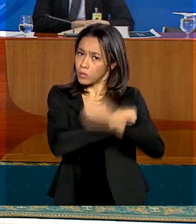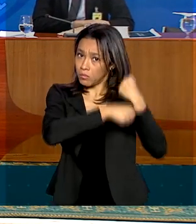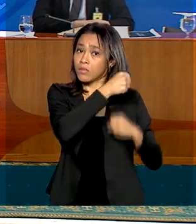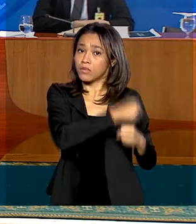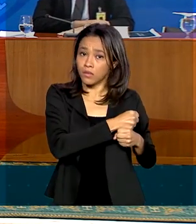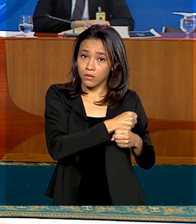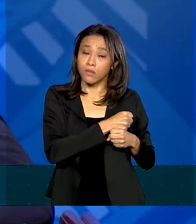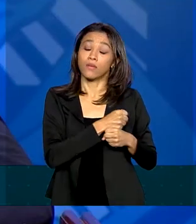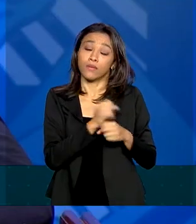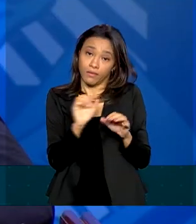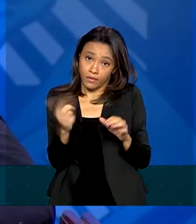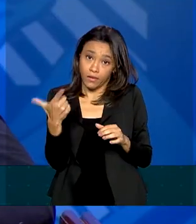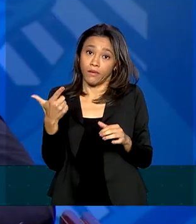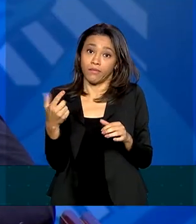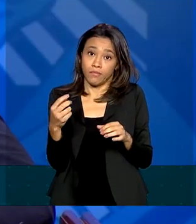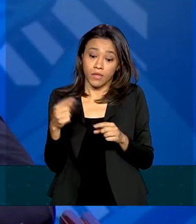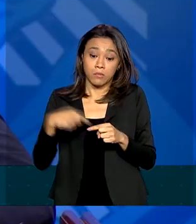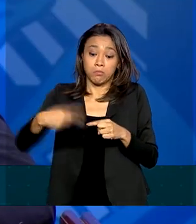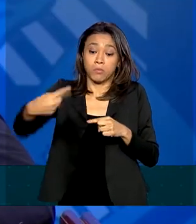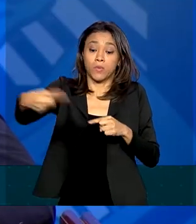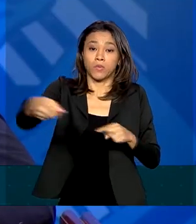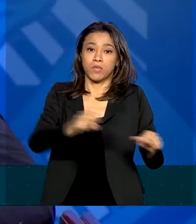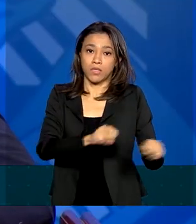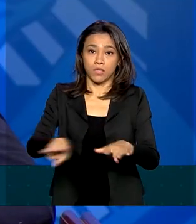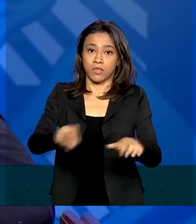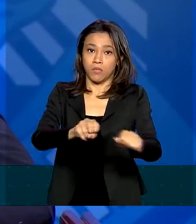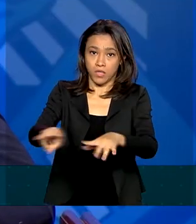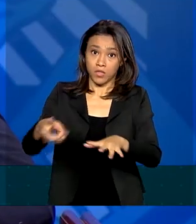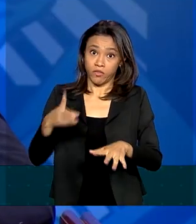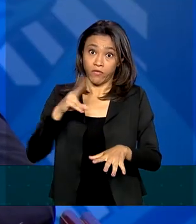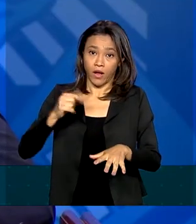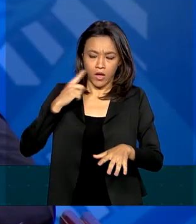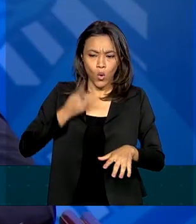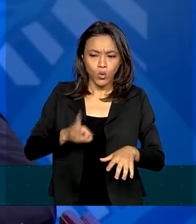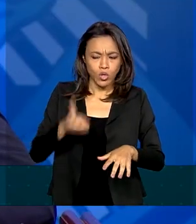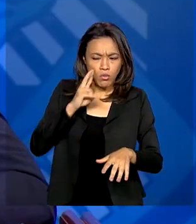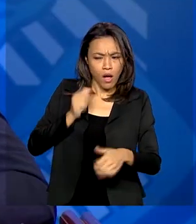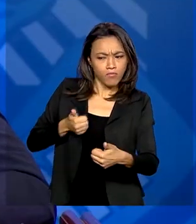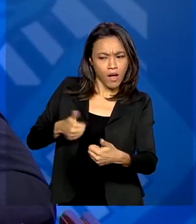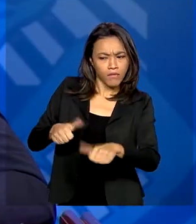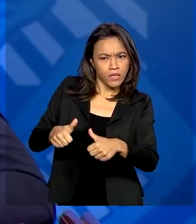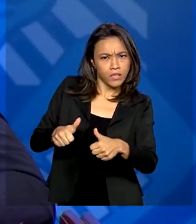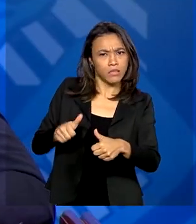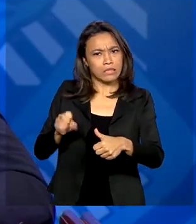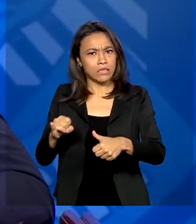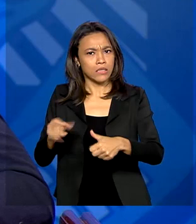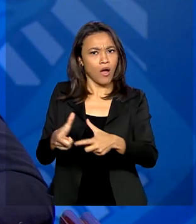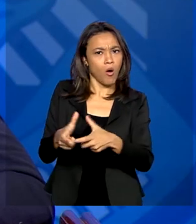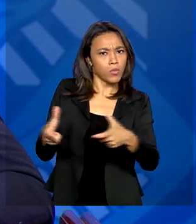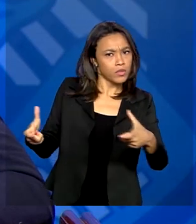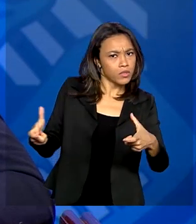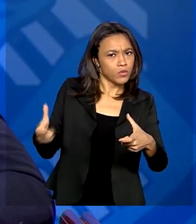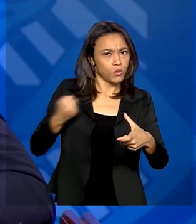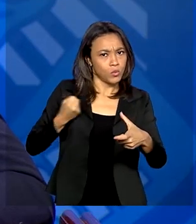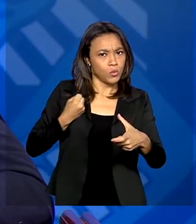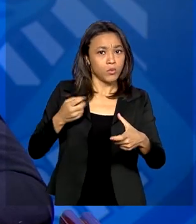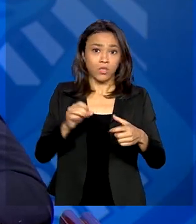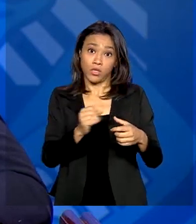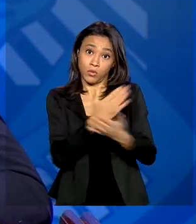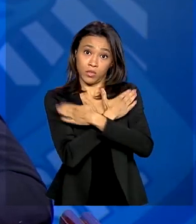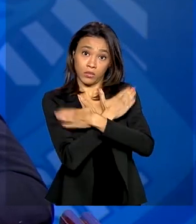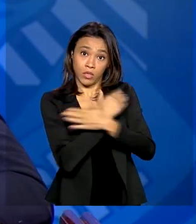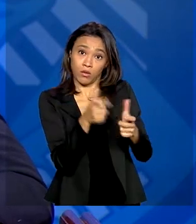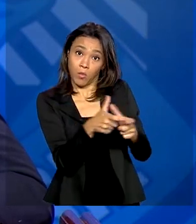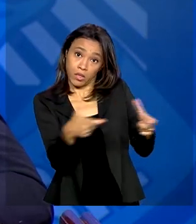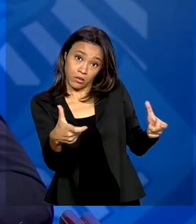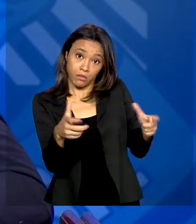Obviamente, nas próximas semanas, a gente vai detectar e continuar avaliando, vendo se esses números estão aumentando, vendo se o desemprego está aumentando.